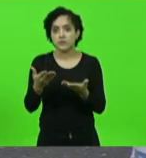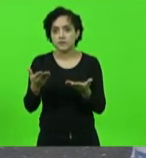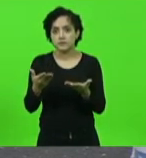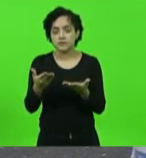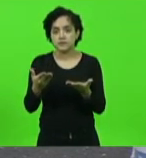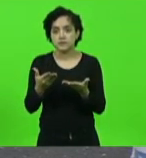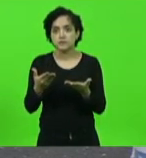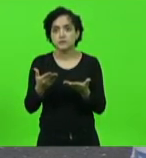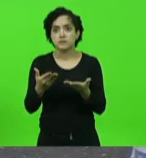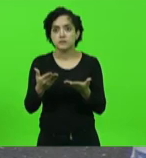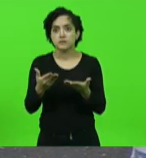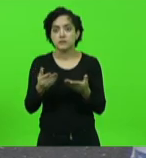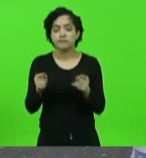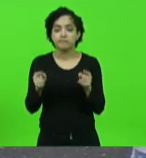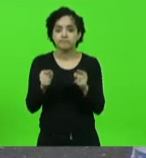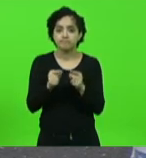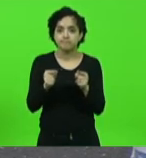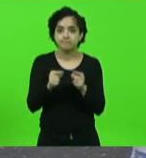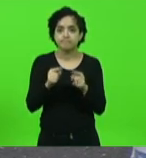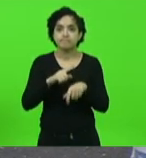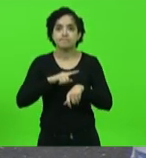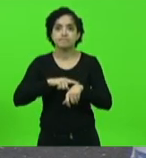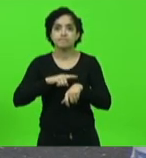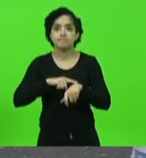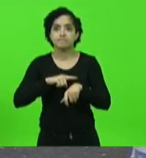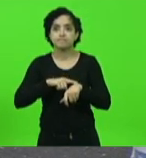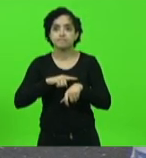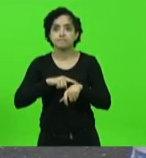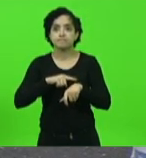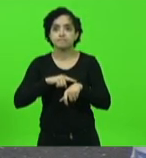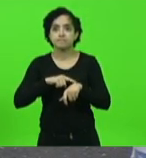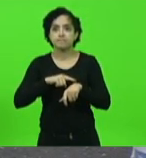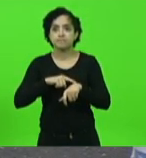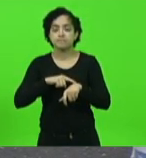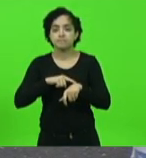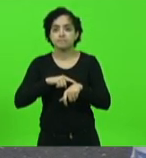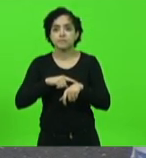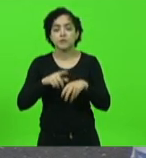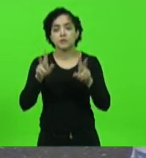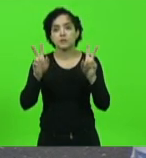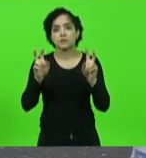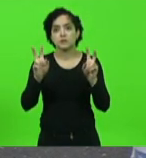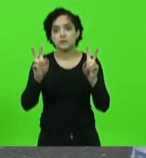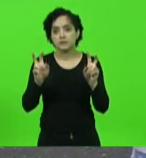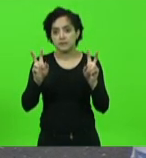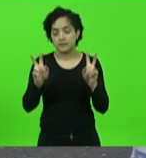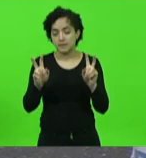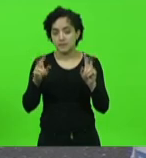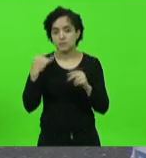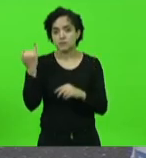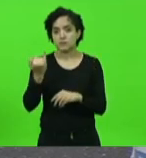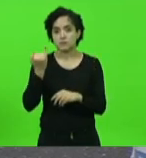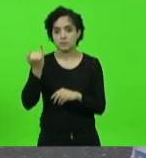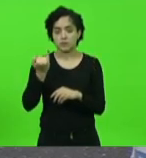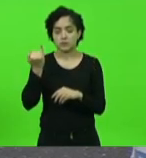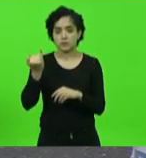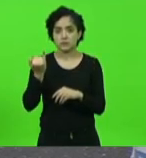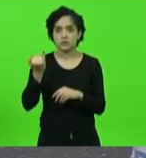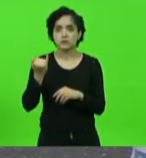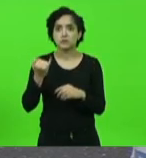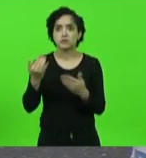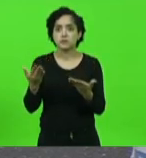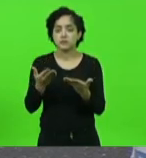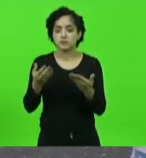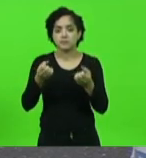curtos diante de temas tão relevantes para o nosso partido que eu não poderia